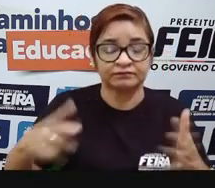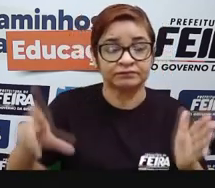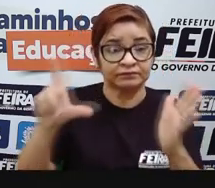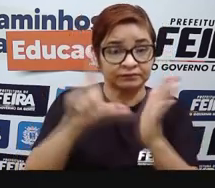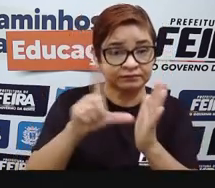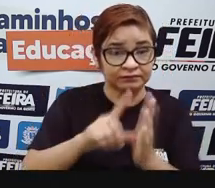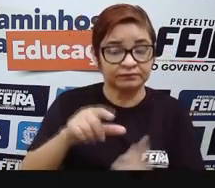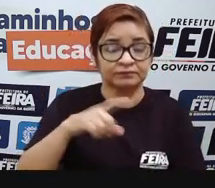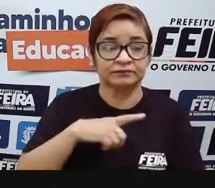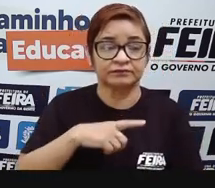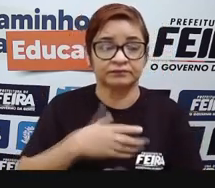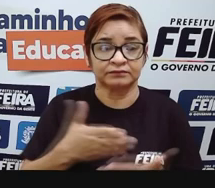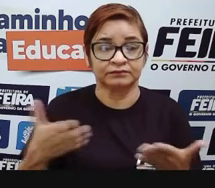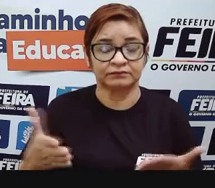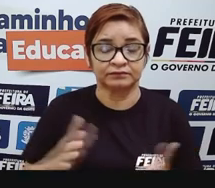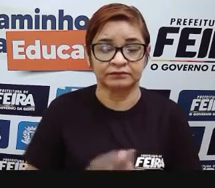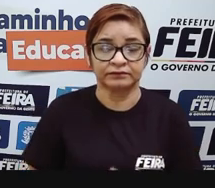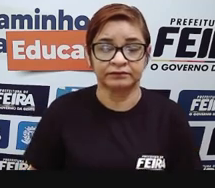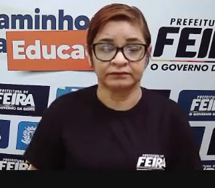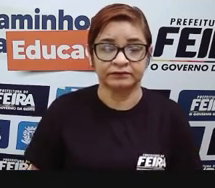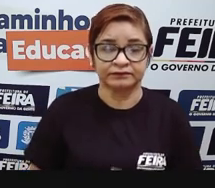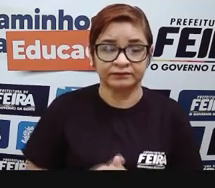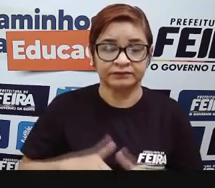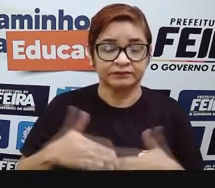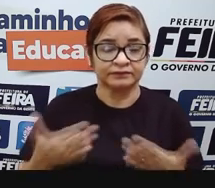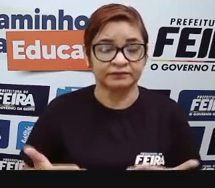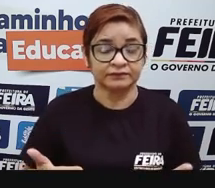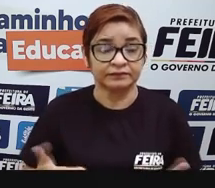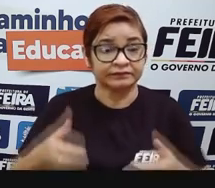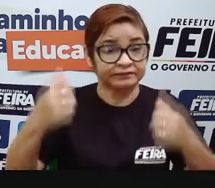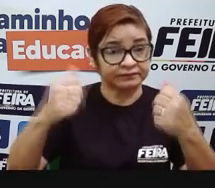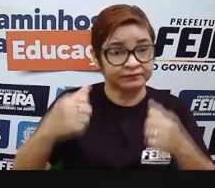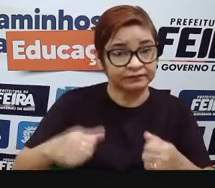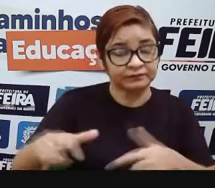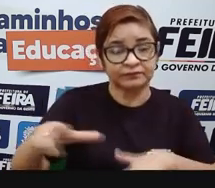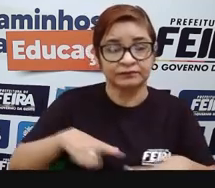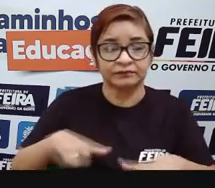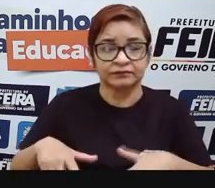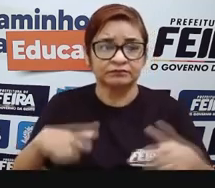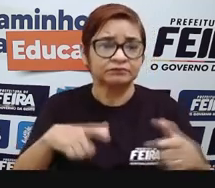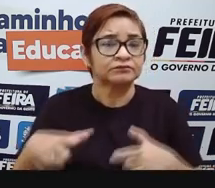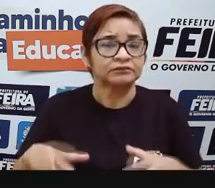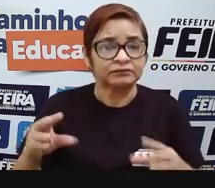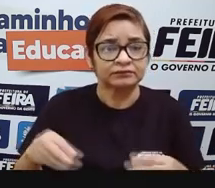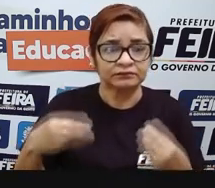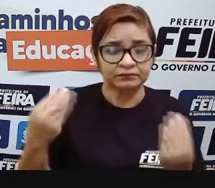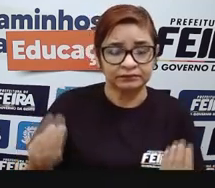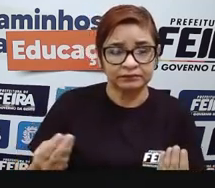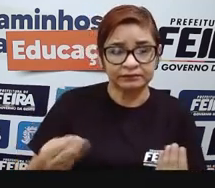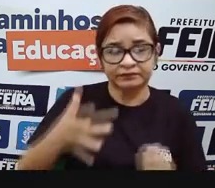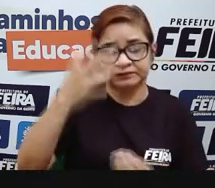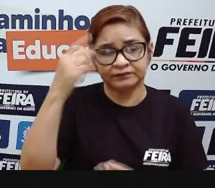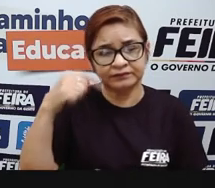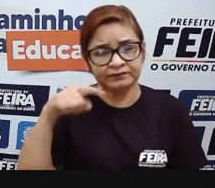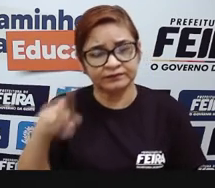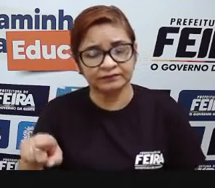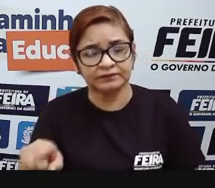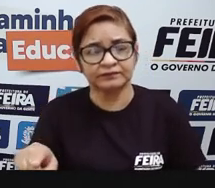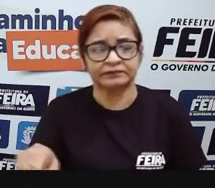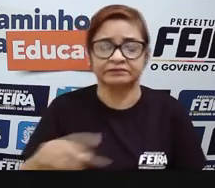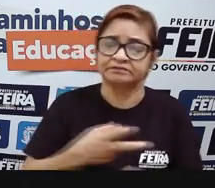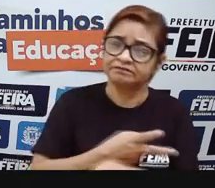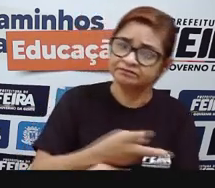e quais a maior parte de vaga de emprego que nós temos. Então, para as pessoas que estão aí desempregadas, que ainda não achou,